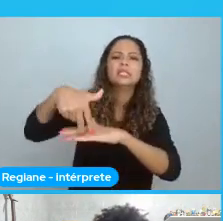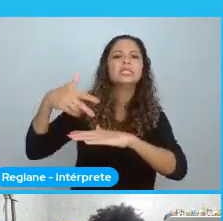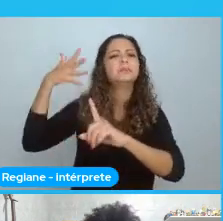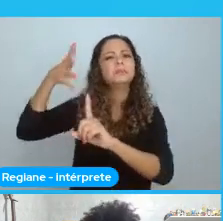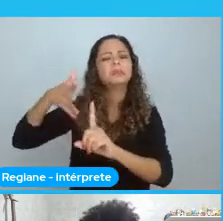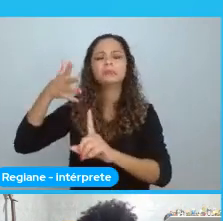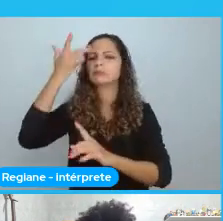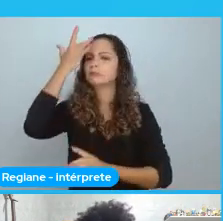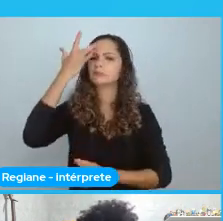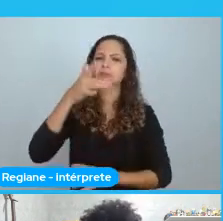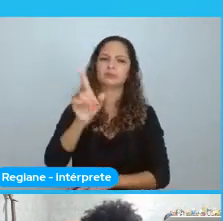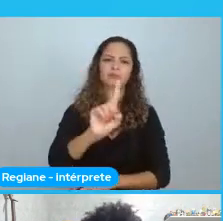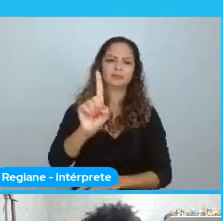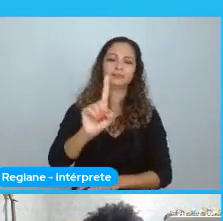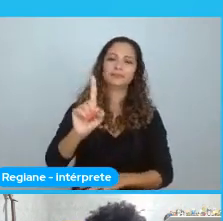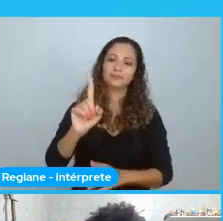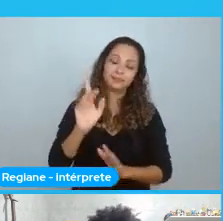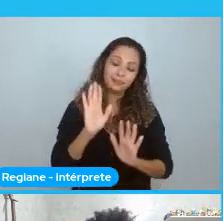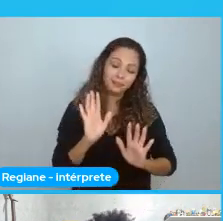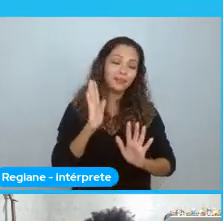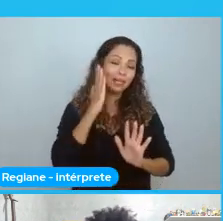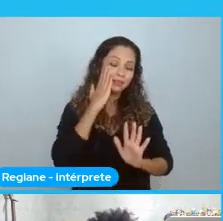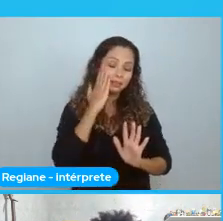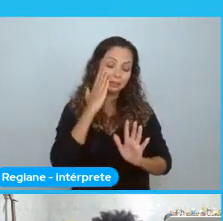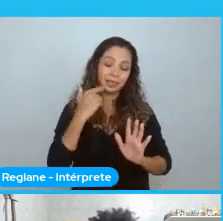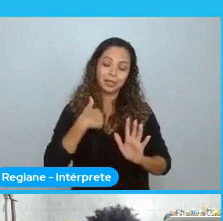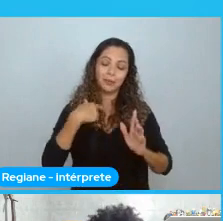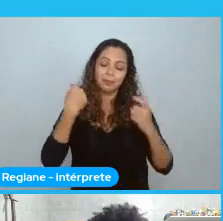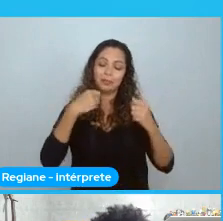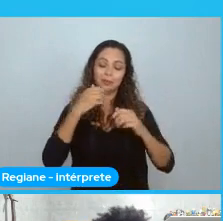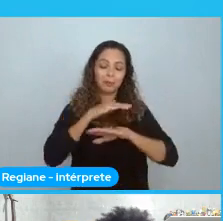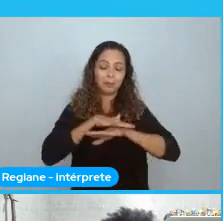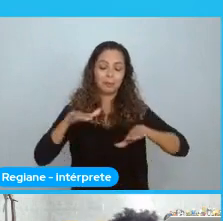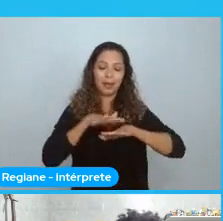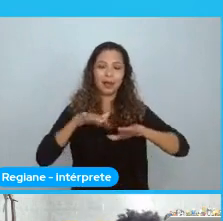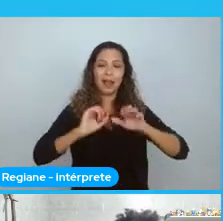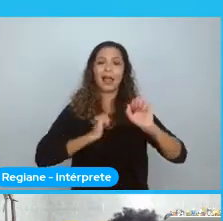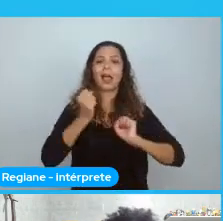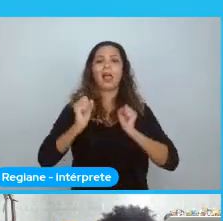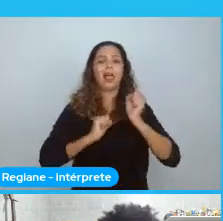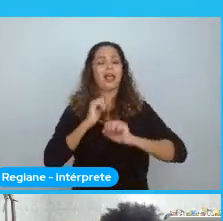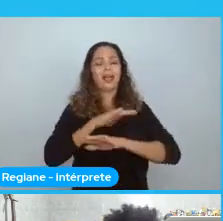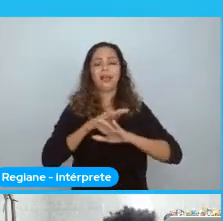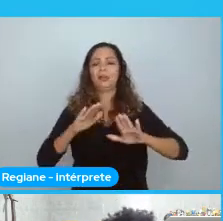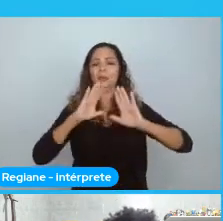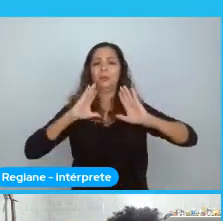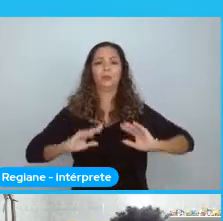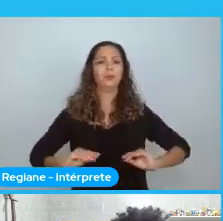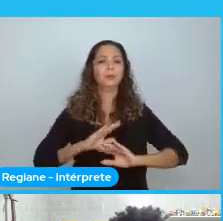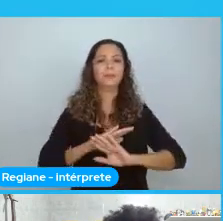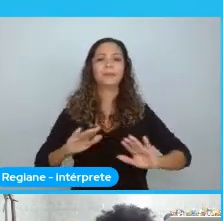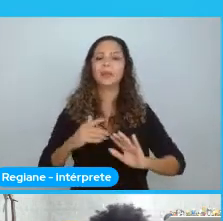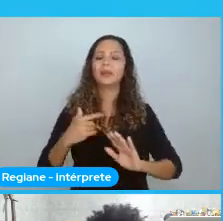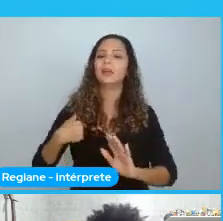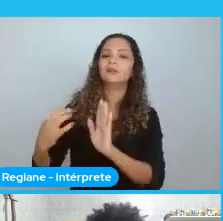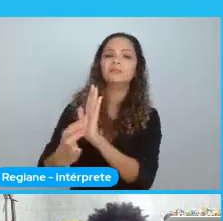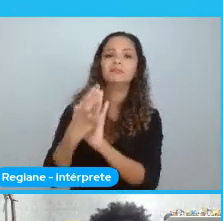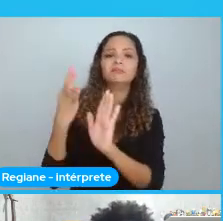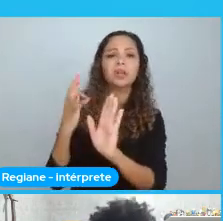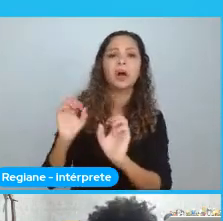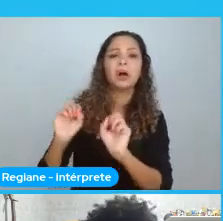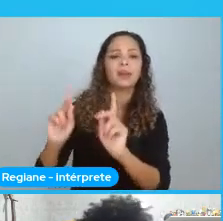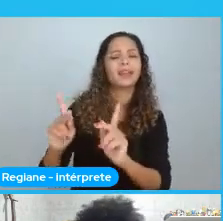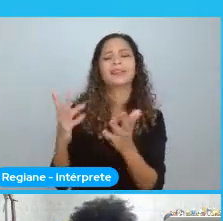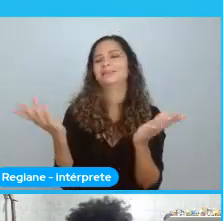sabia que eu precisava sair desse universo louco de ansiedade que estava me acontecendo. E aí, eu me escrevi. E me escrevi de super desacreditada. Que eu